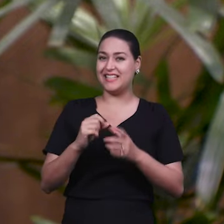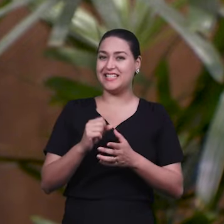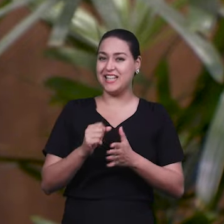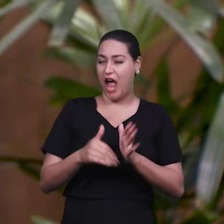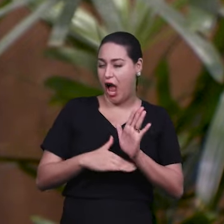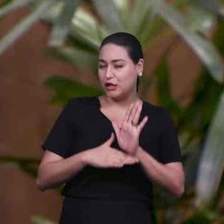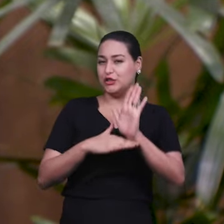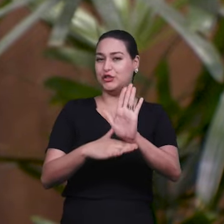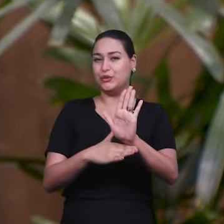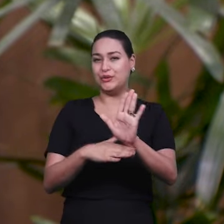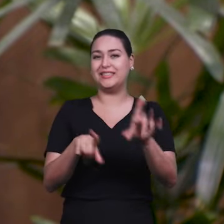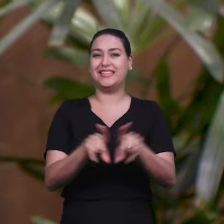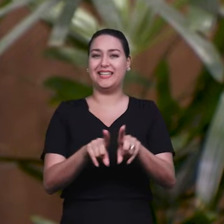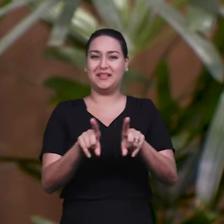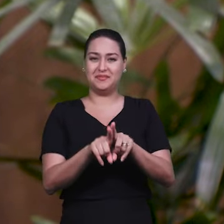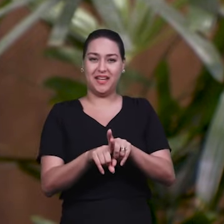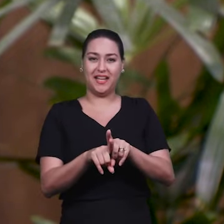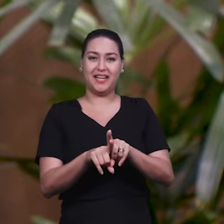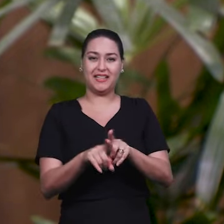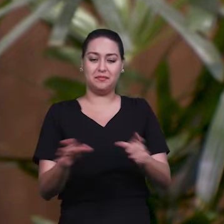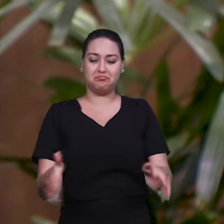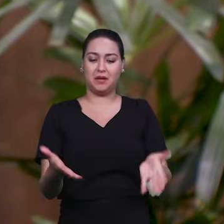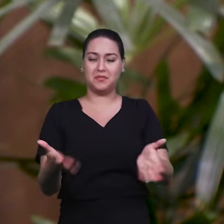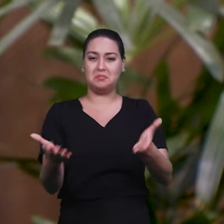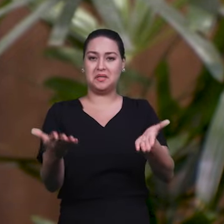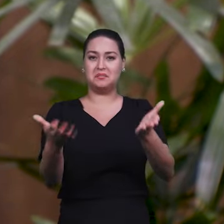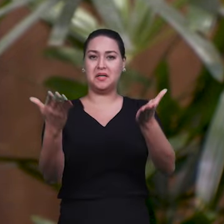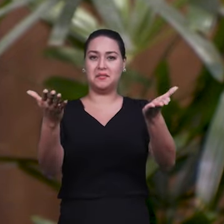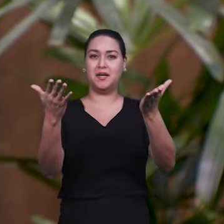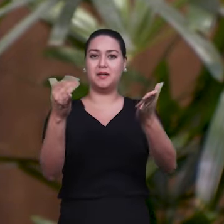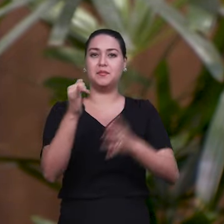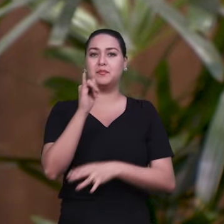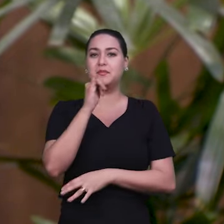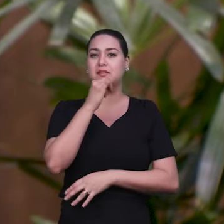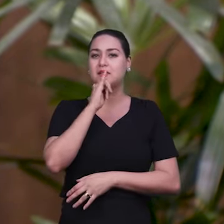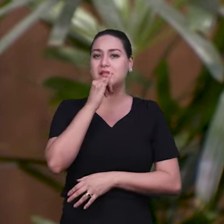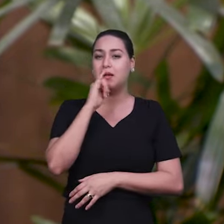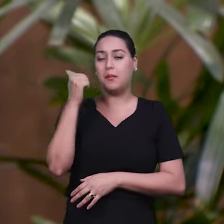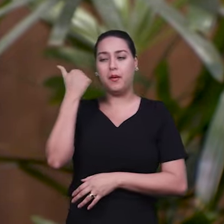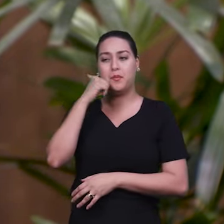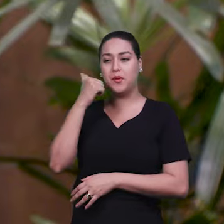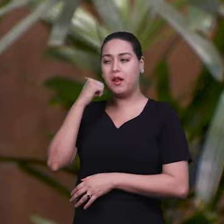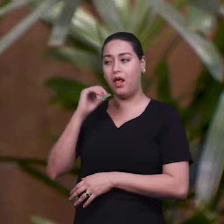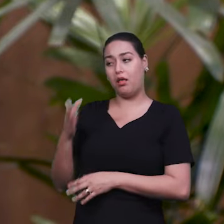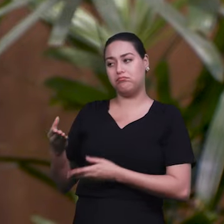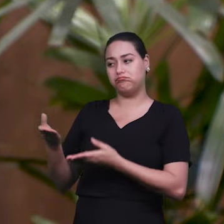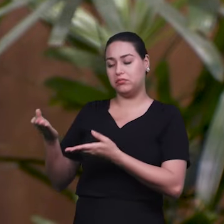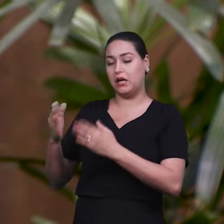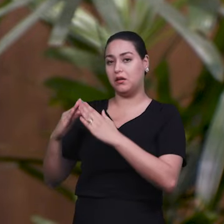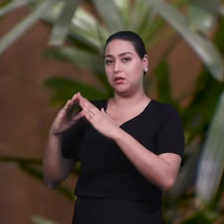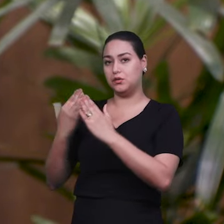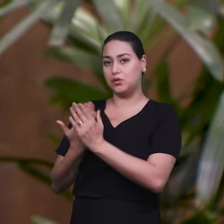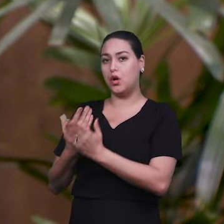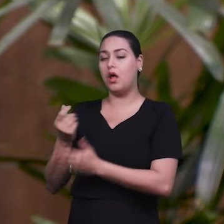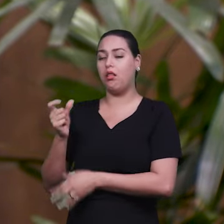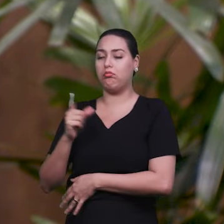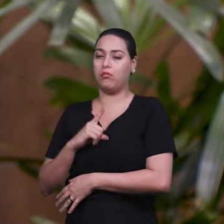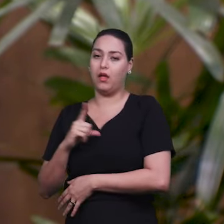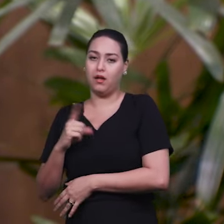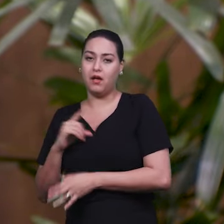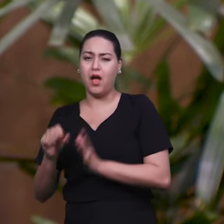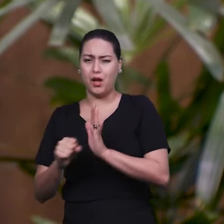preparar os irmãos profissionais, igual a Jane, que atua com a escola e outros, que ajudam a preparar